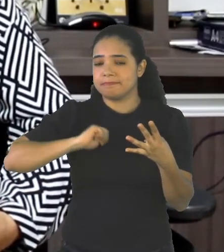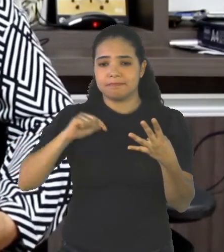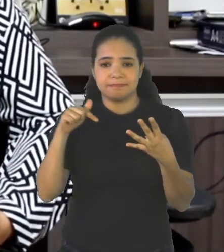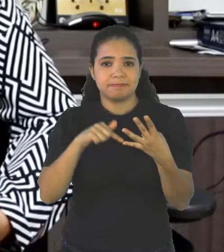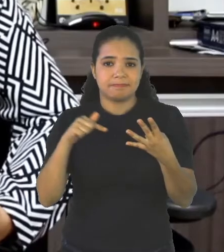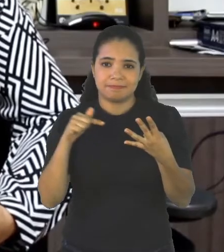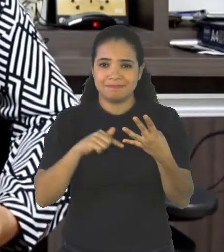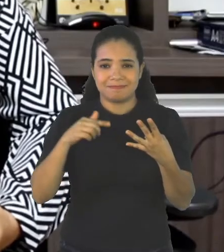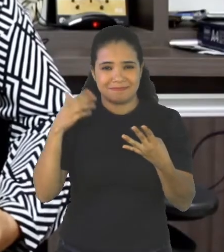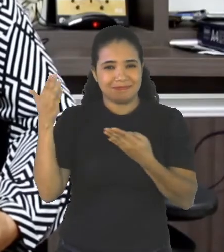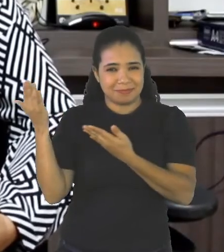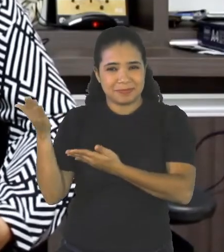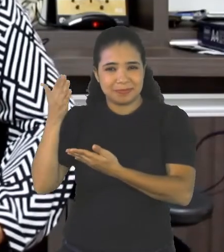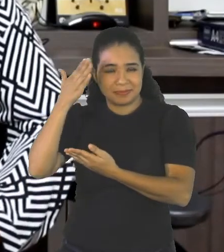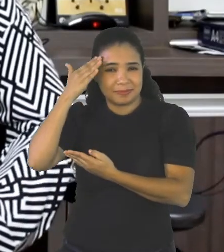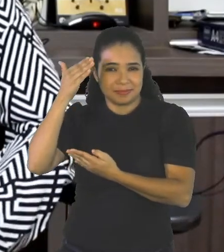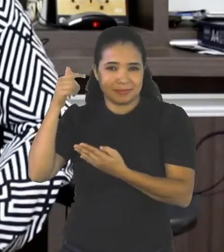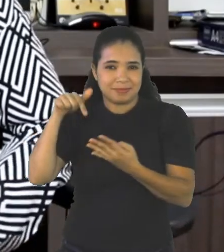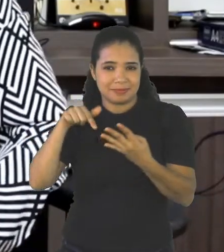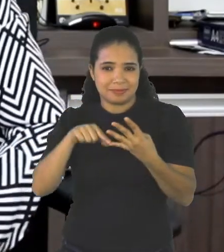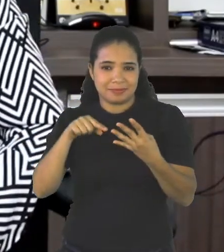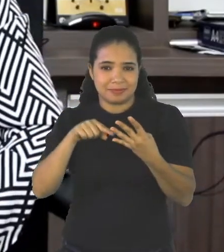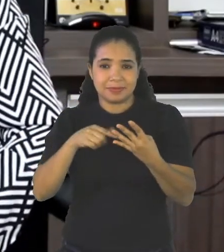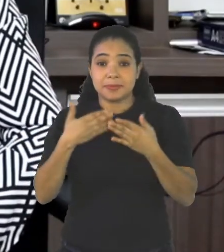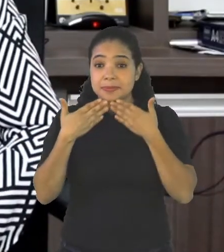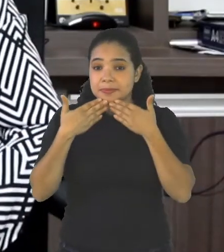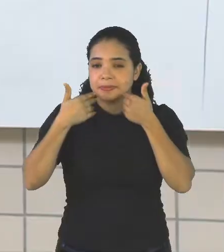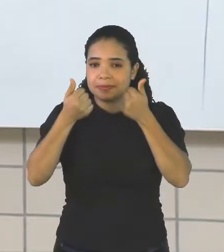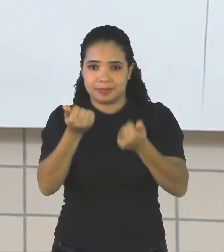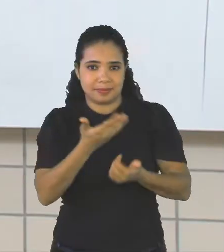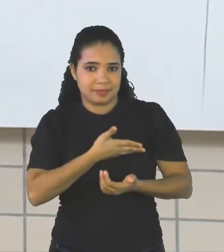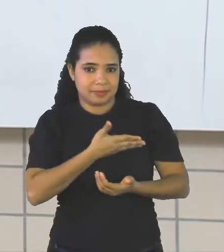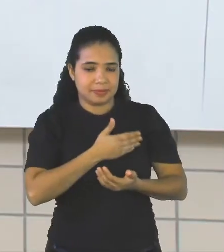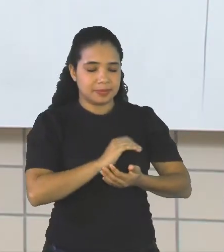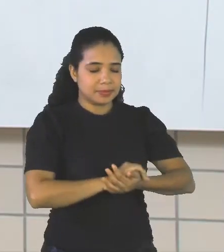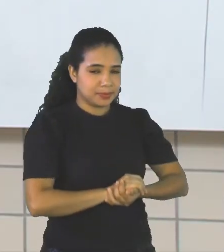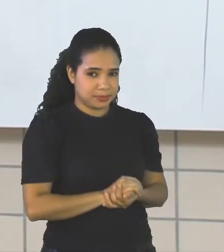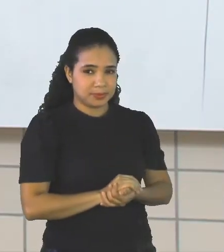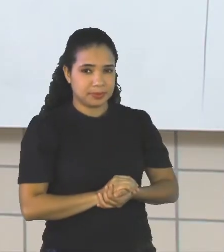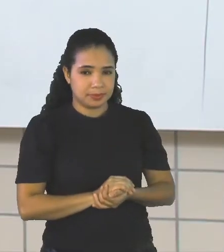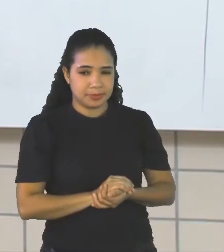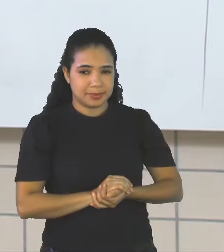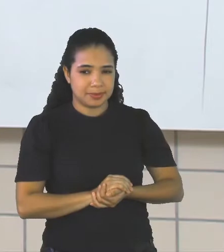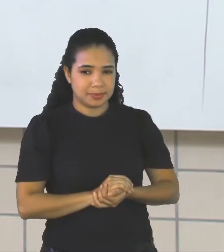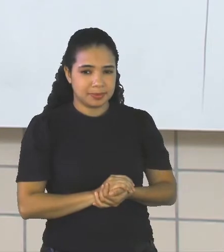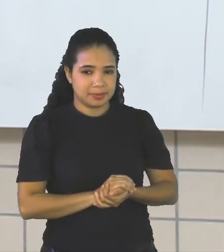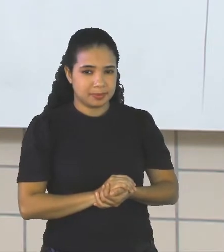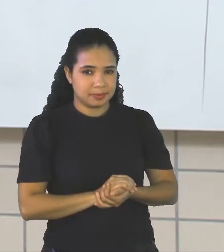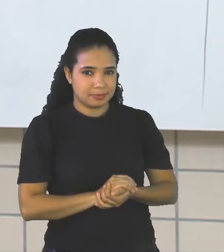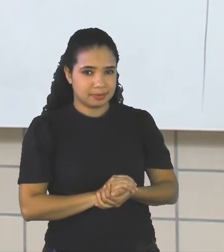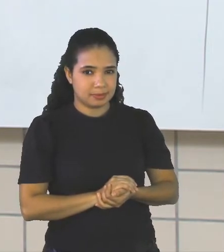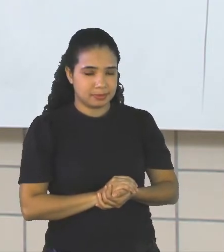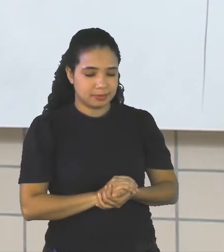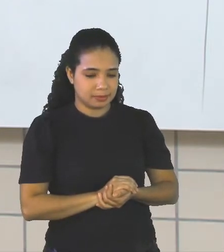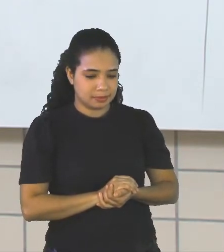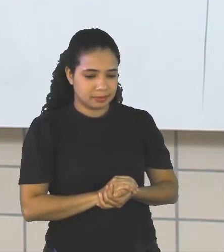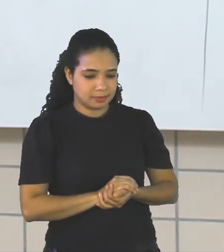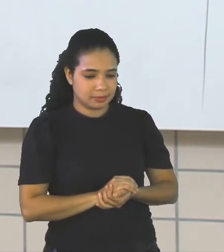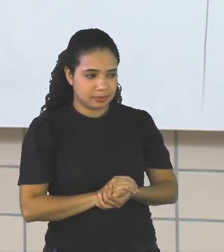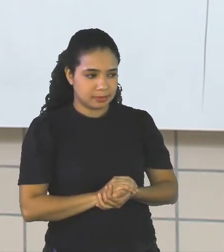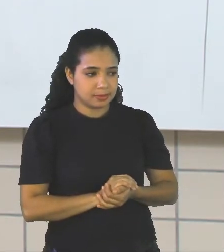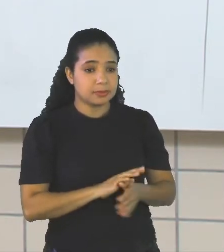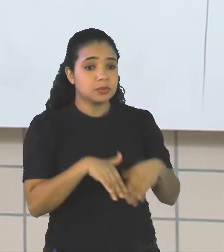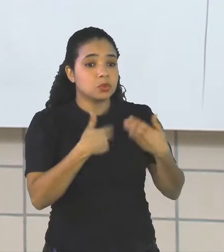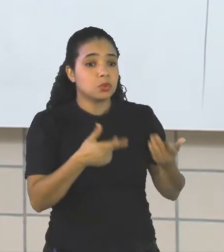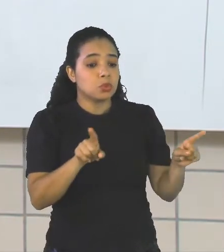The best Friend And also Like A sister What was Your Favorite Song When You Were A